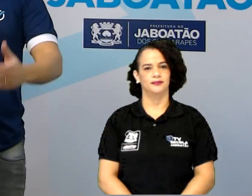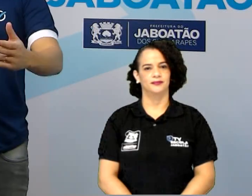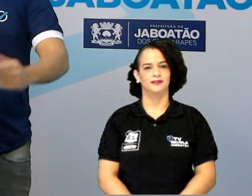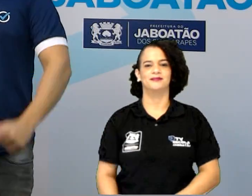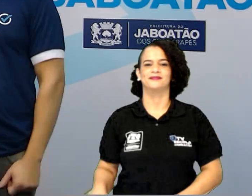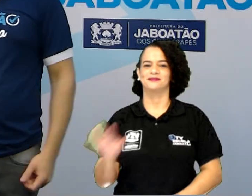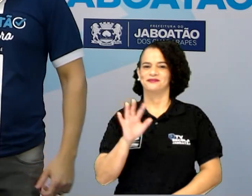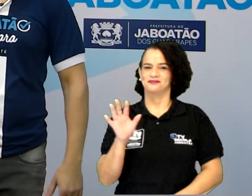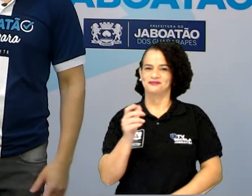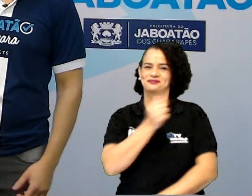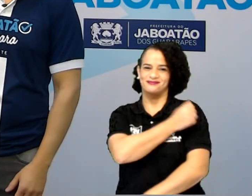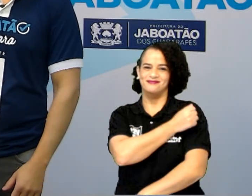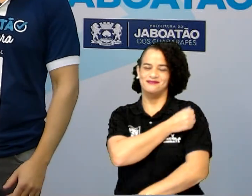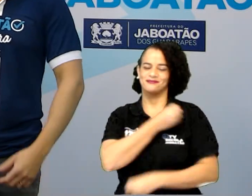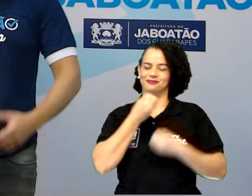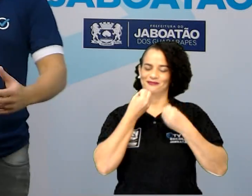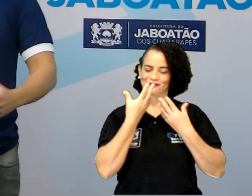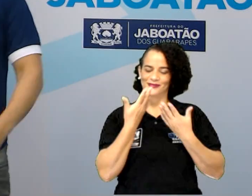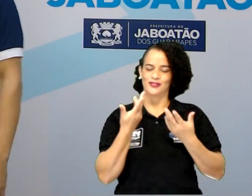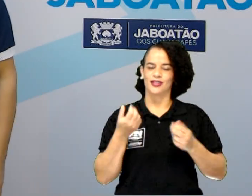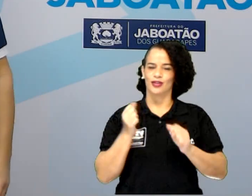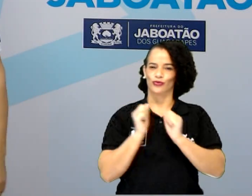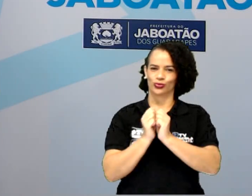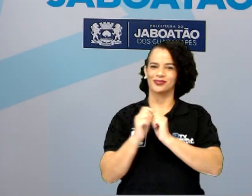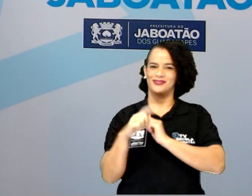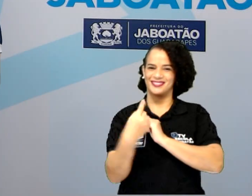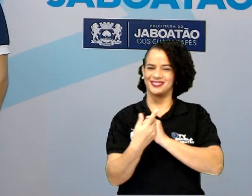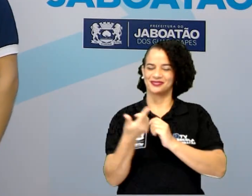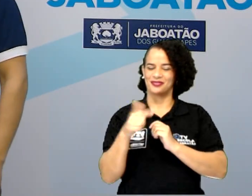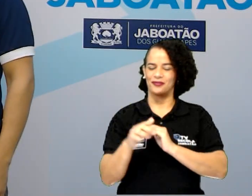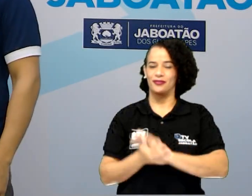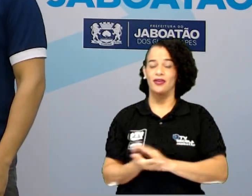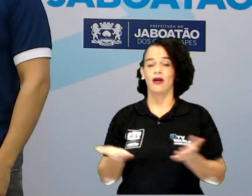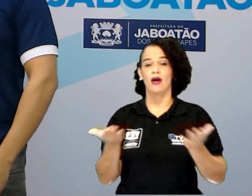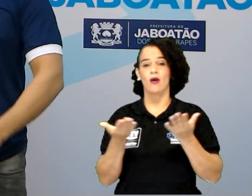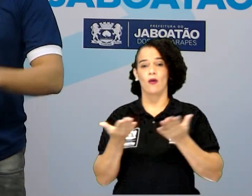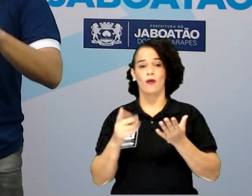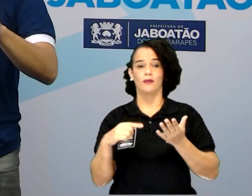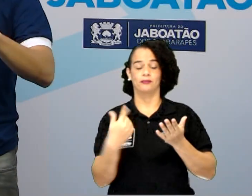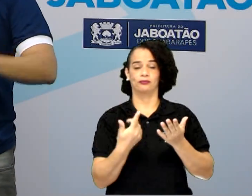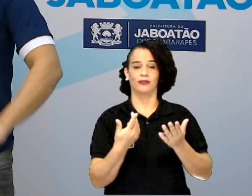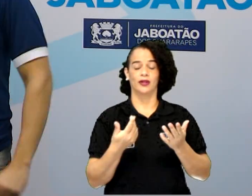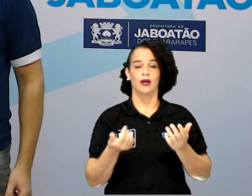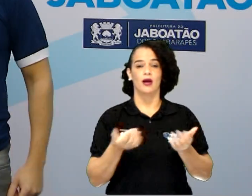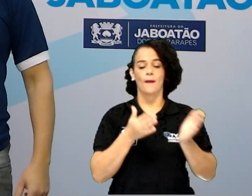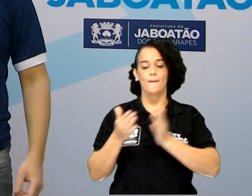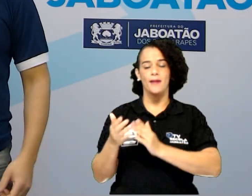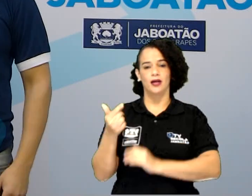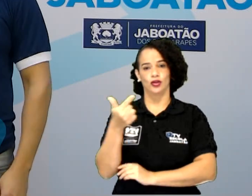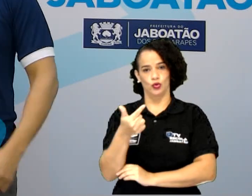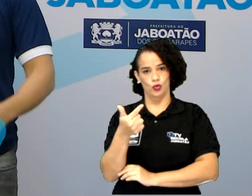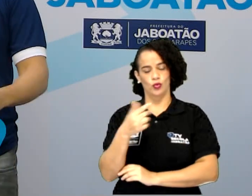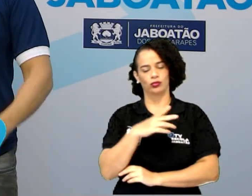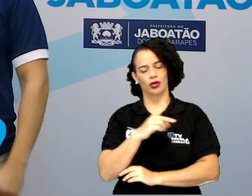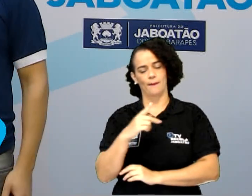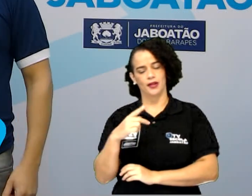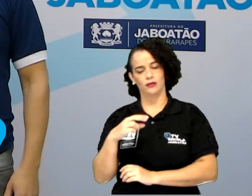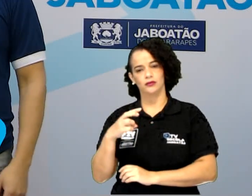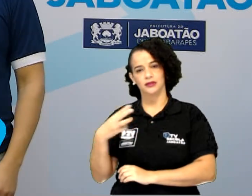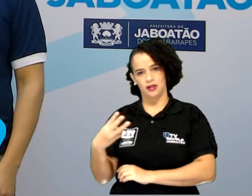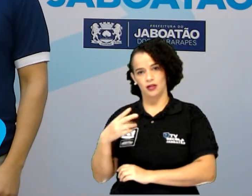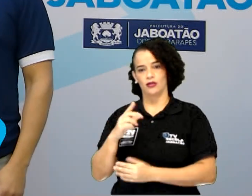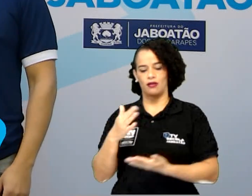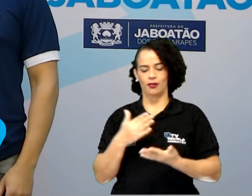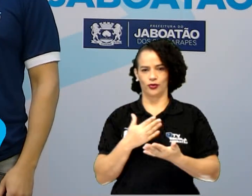Oi, Feras! Muito bom estar com vocês novamente. A gente agora vai ver aqui a parte 2 do capítulo 3 da nossa apostila,